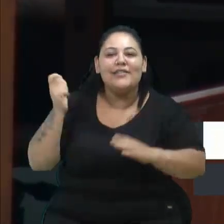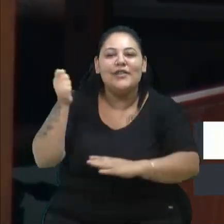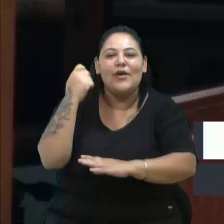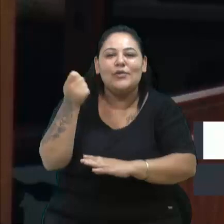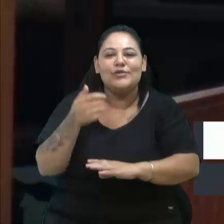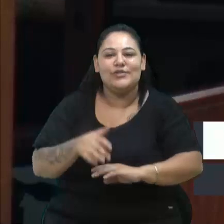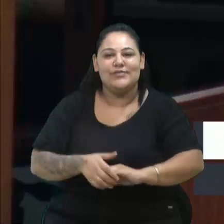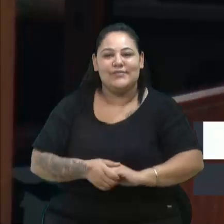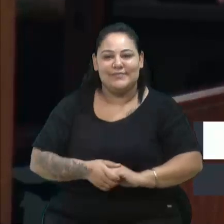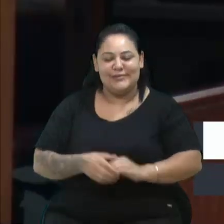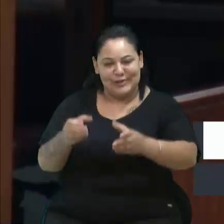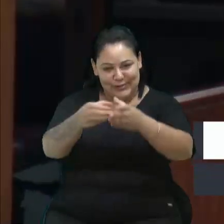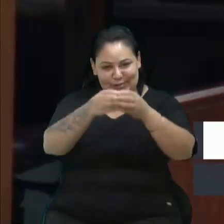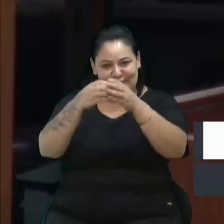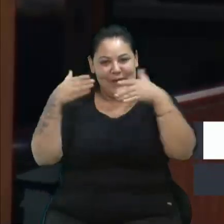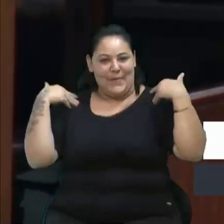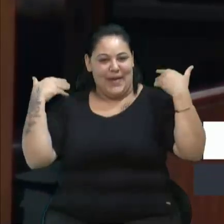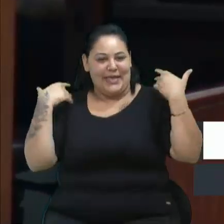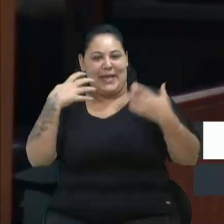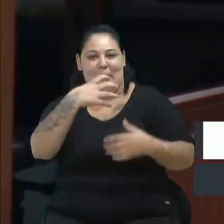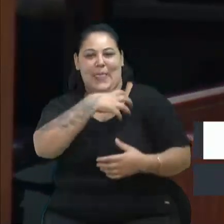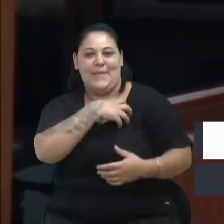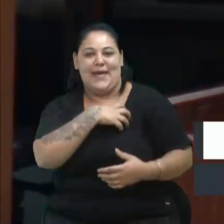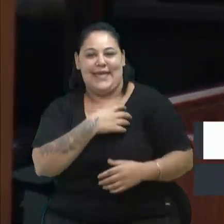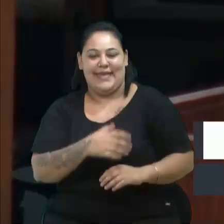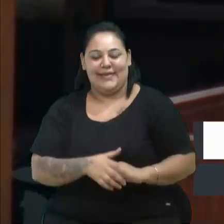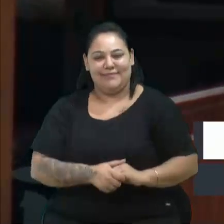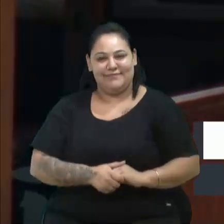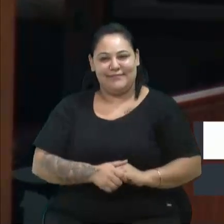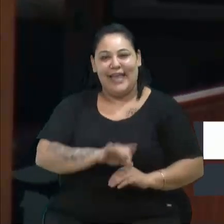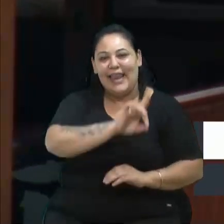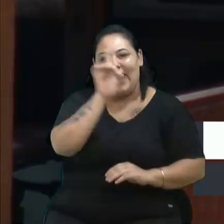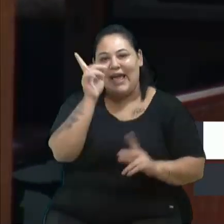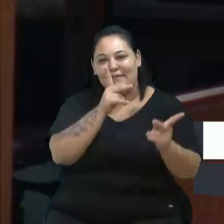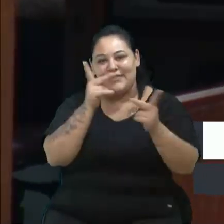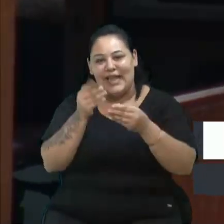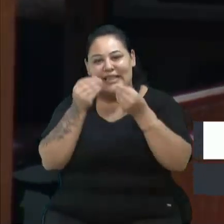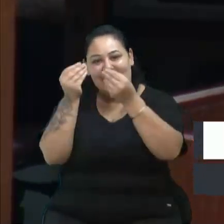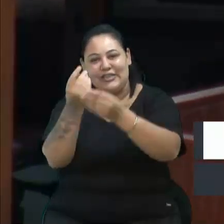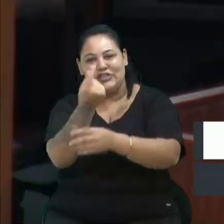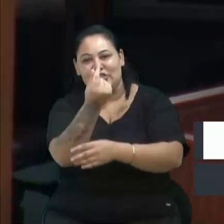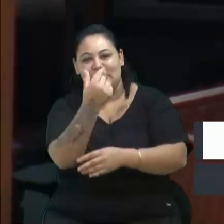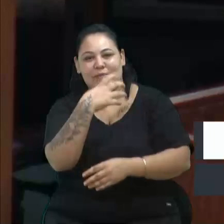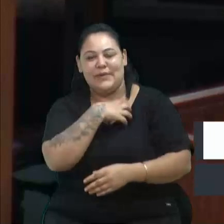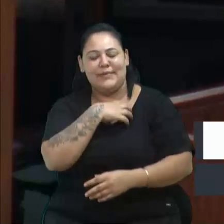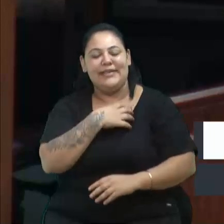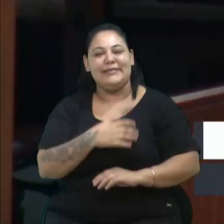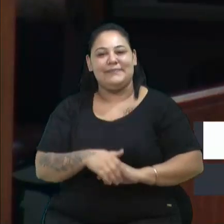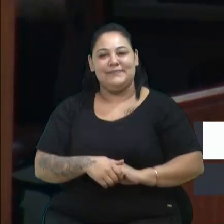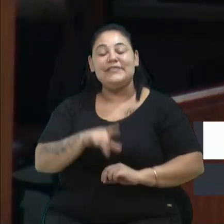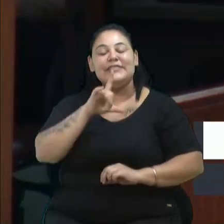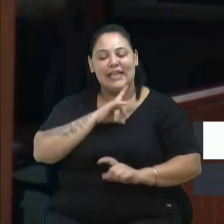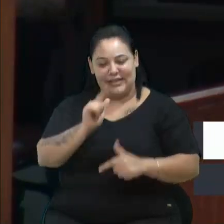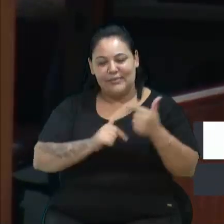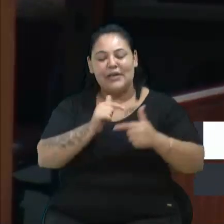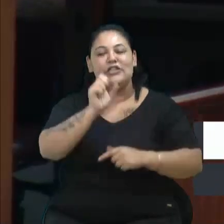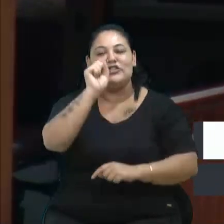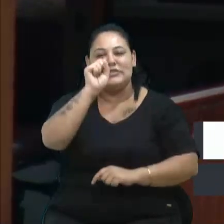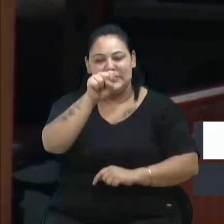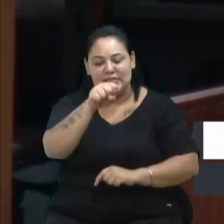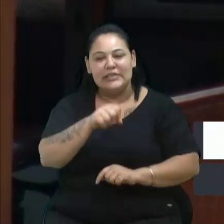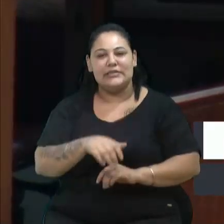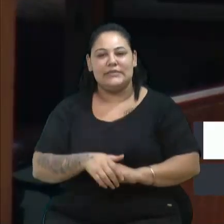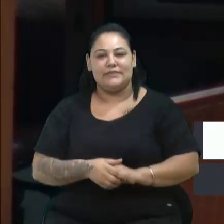vamos? Turismo na Bahia. Gerar a economia da Bahia. Então lá tem trabalhadores, sim. E muitos